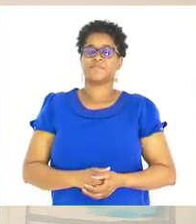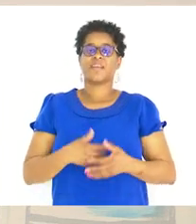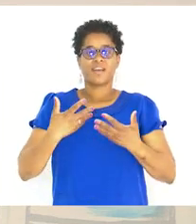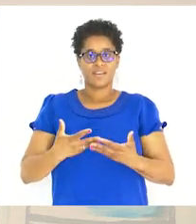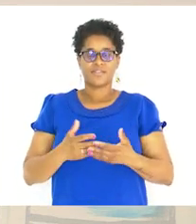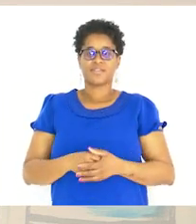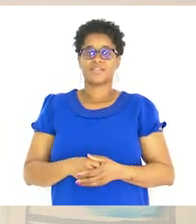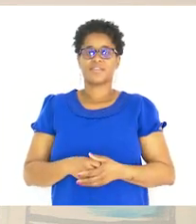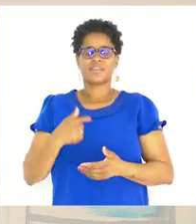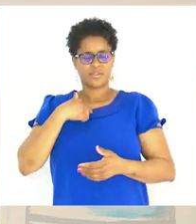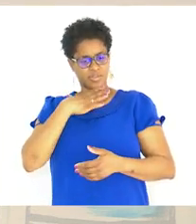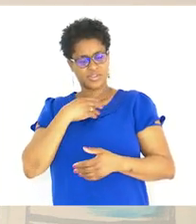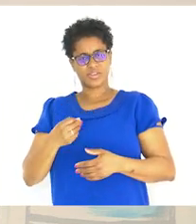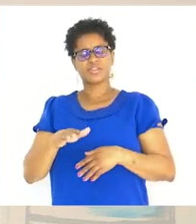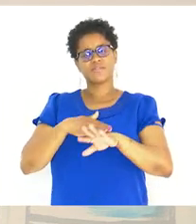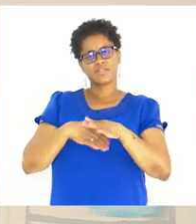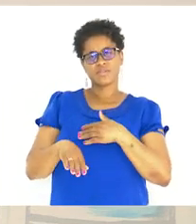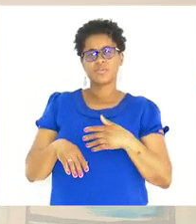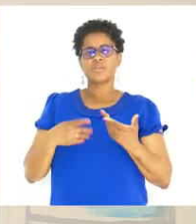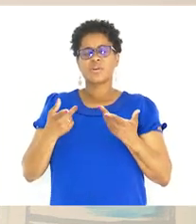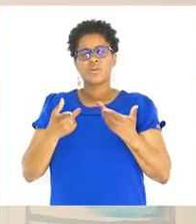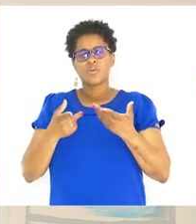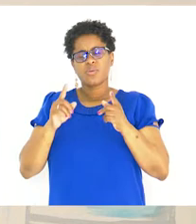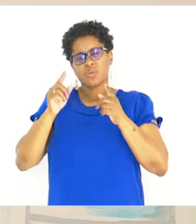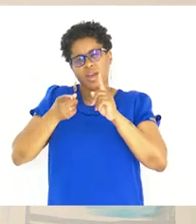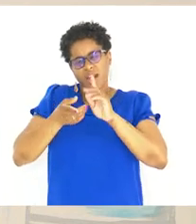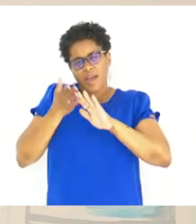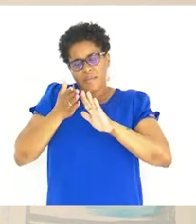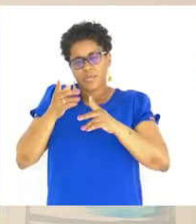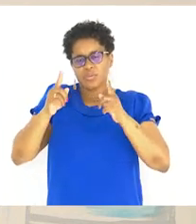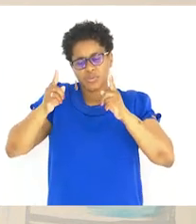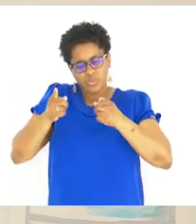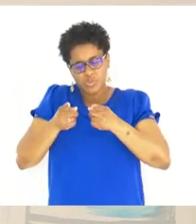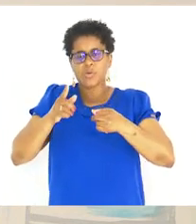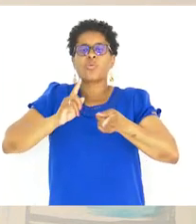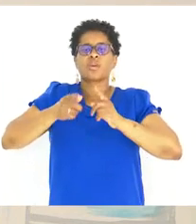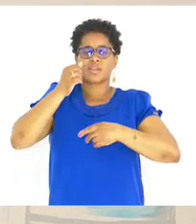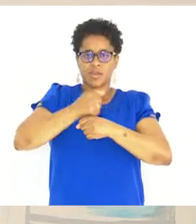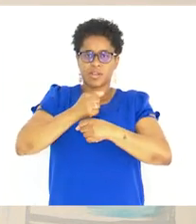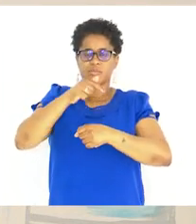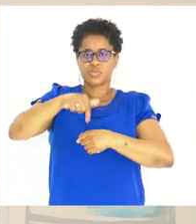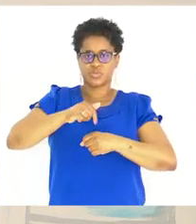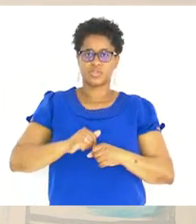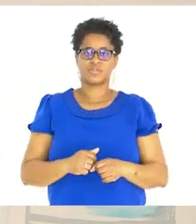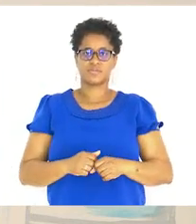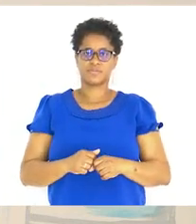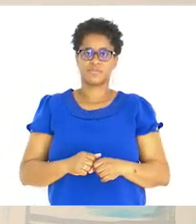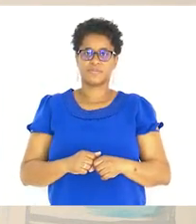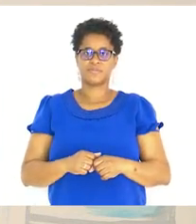Agora Eu gostaria De fazer Um breve Apanhado Sobre aquilo Que nós vimos Hoje